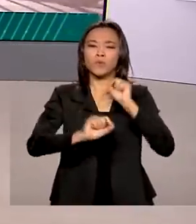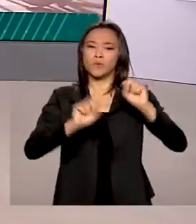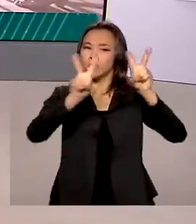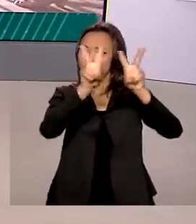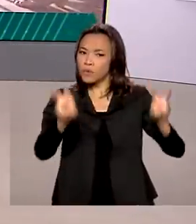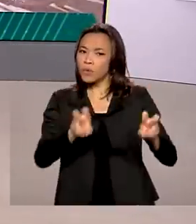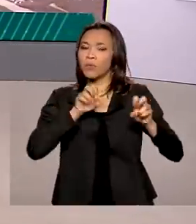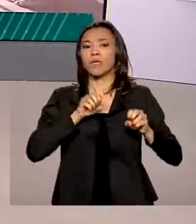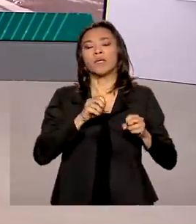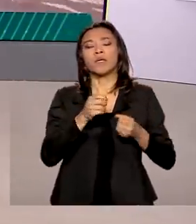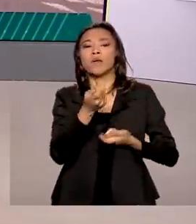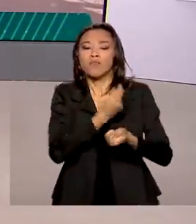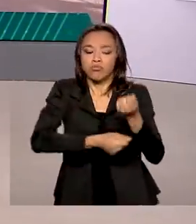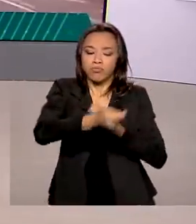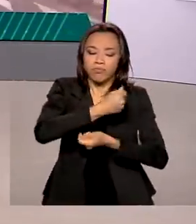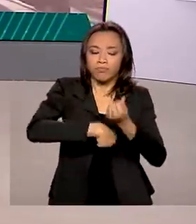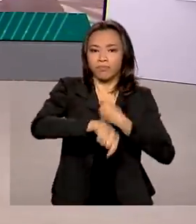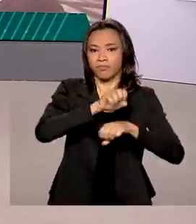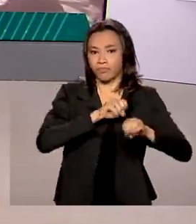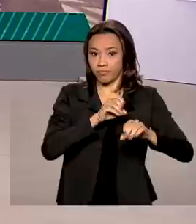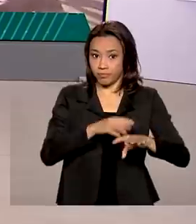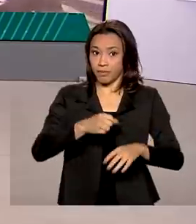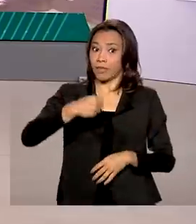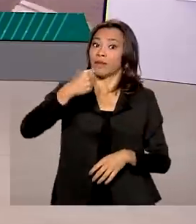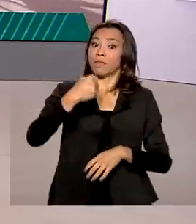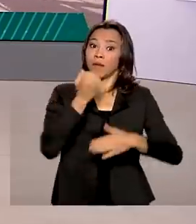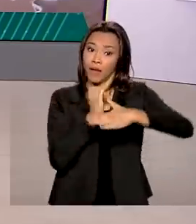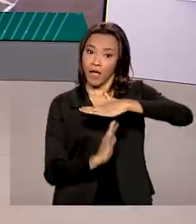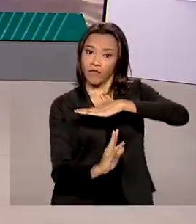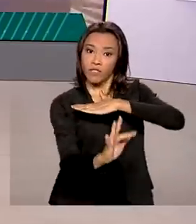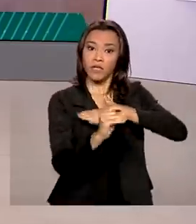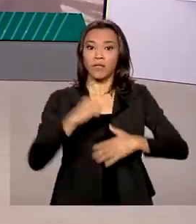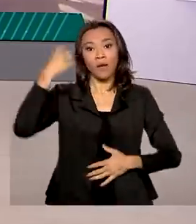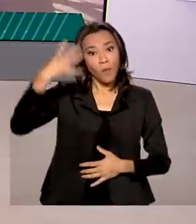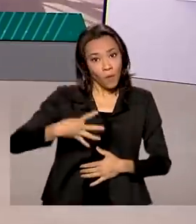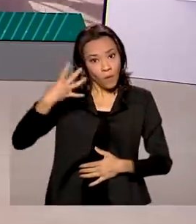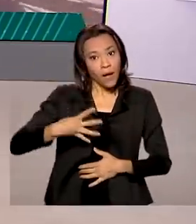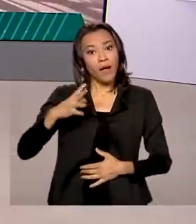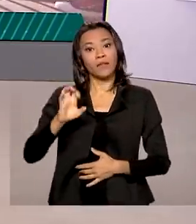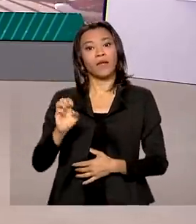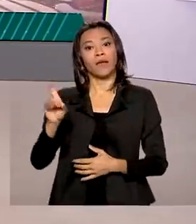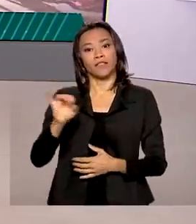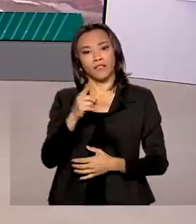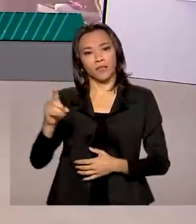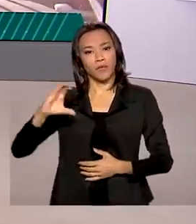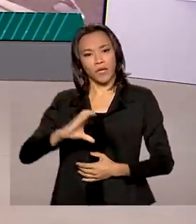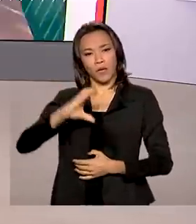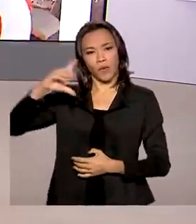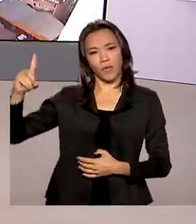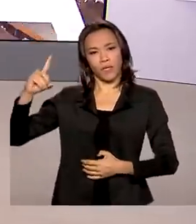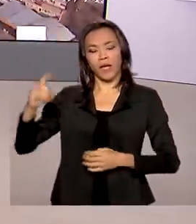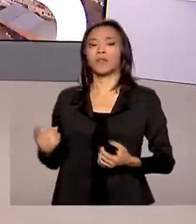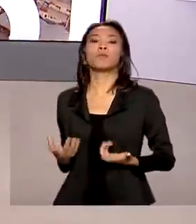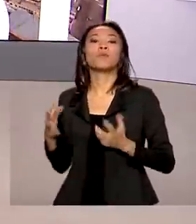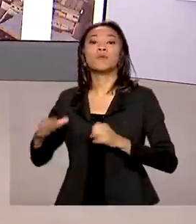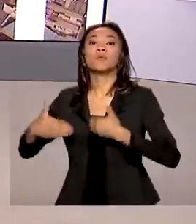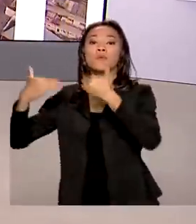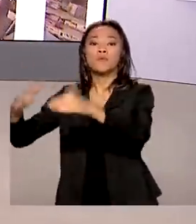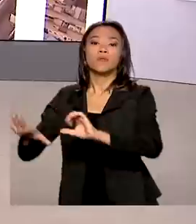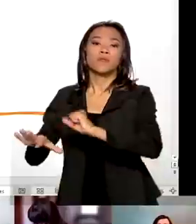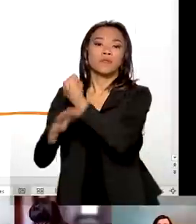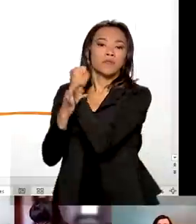programa de ensino está na quarta edição e é coordenado pelo Ministério da Justiça e Segurança Pública com o apoio do Banco Central.